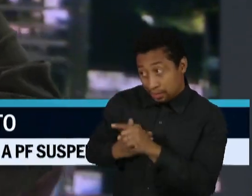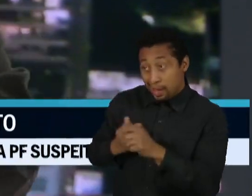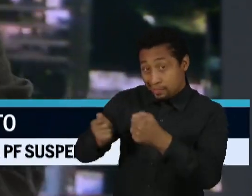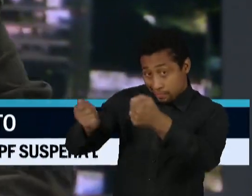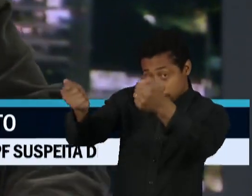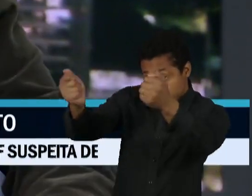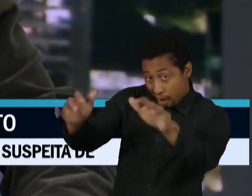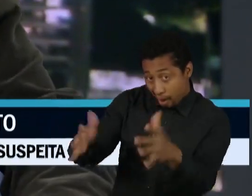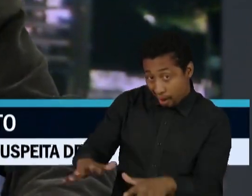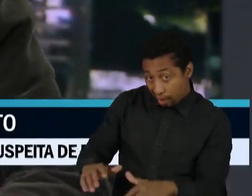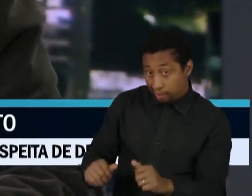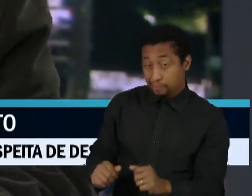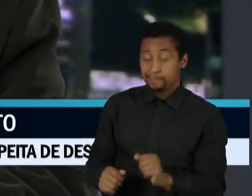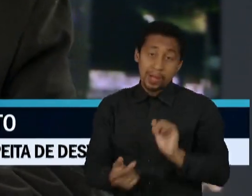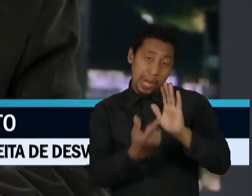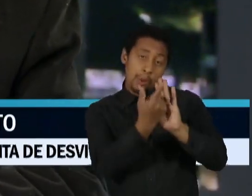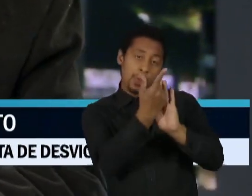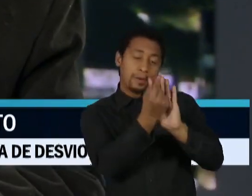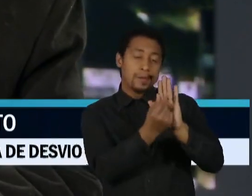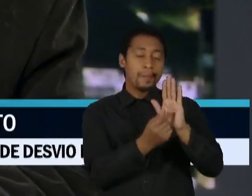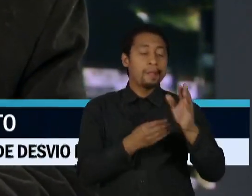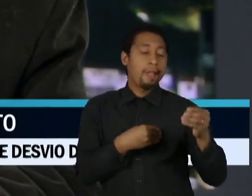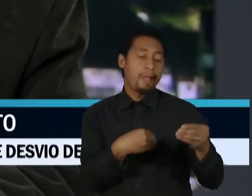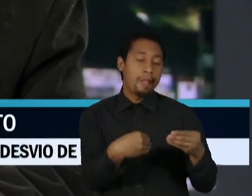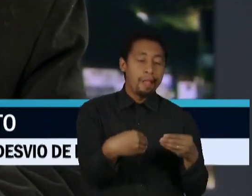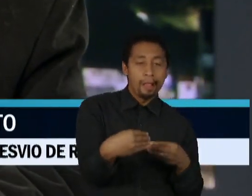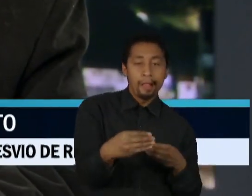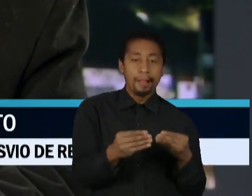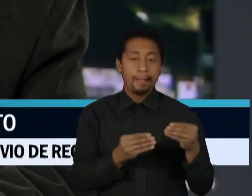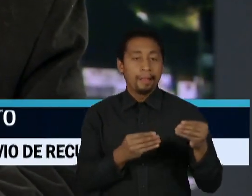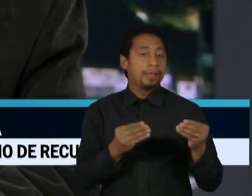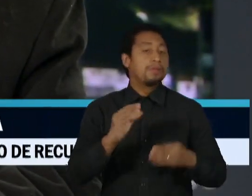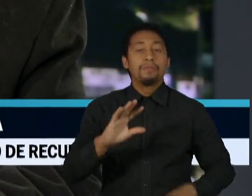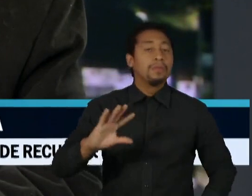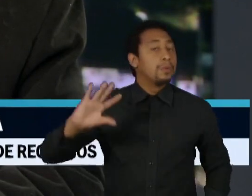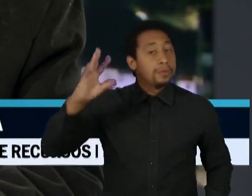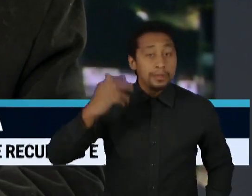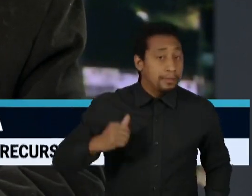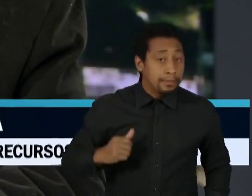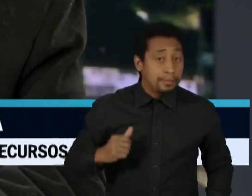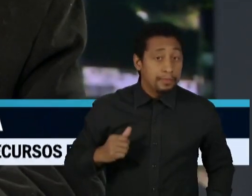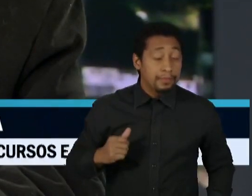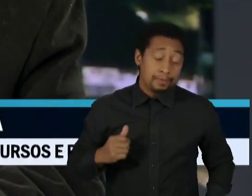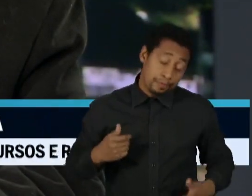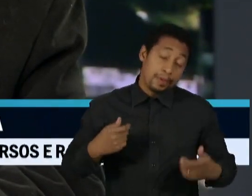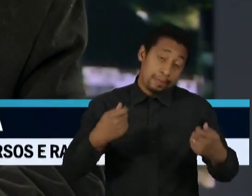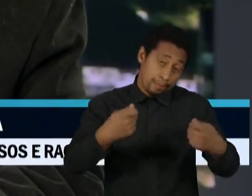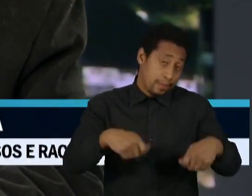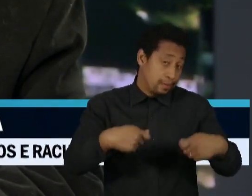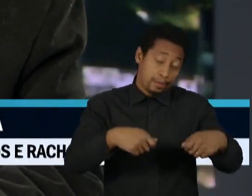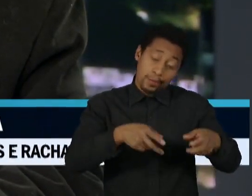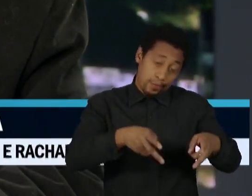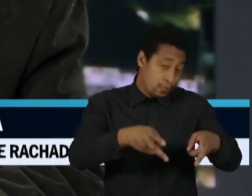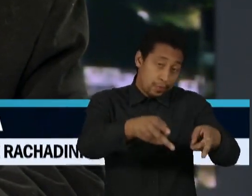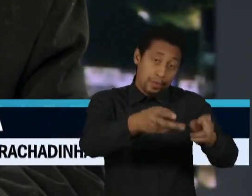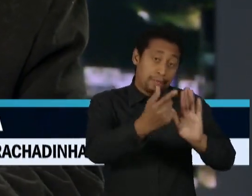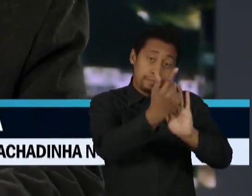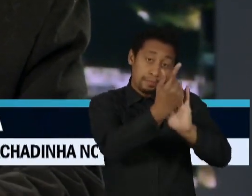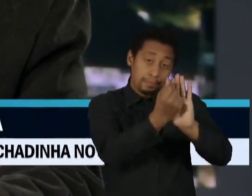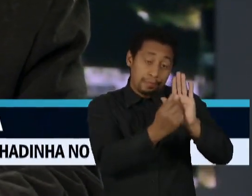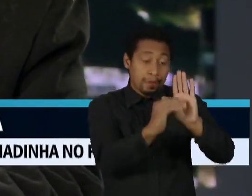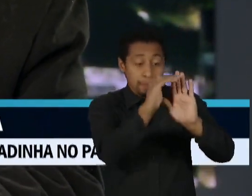seria um pesadelo para o governo Lula, o que vai sobrar é o teto fiscal. Essa maldição de sempre que está aí,